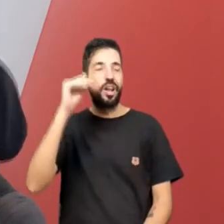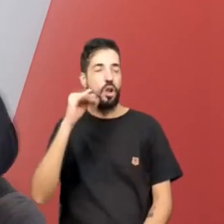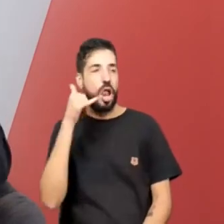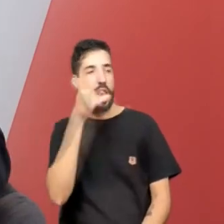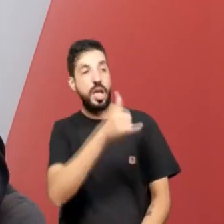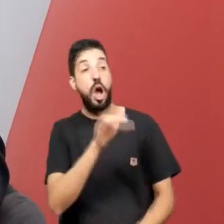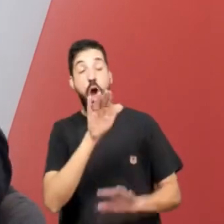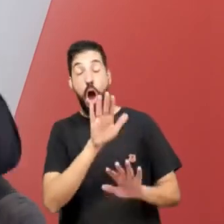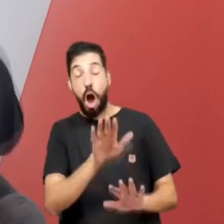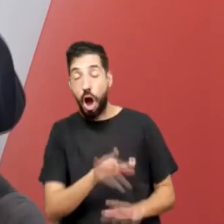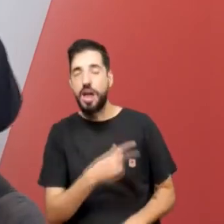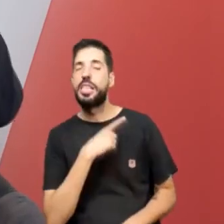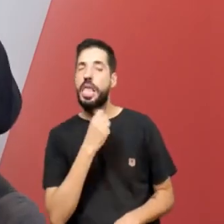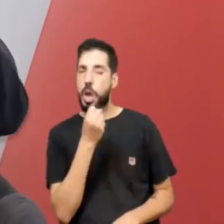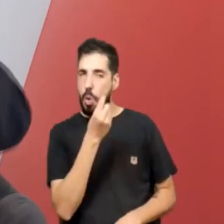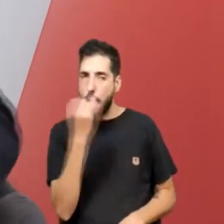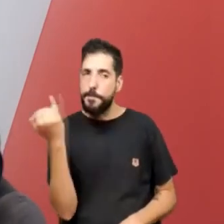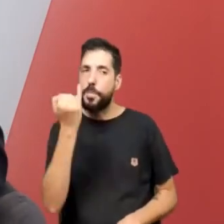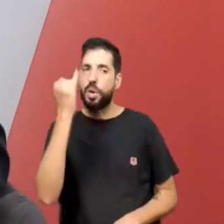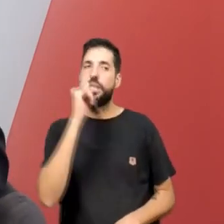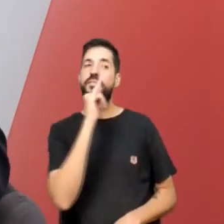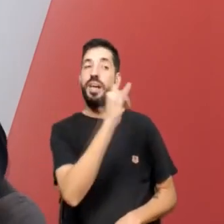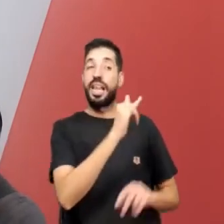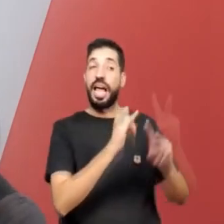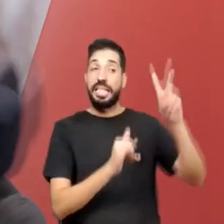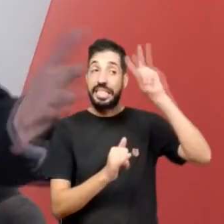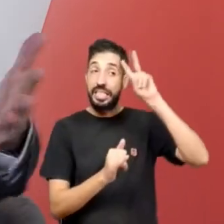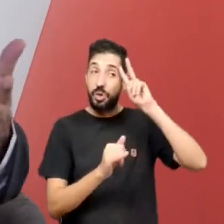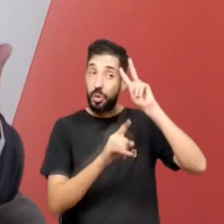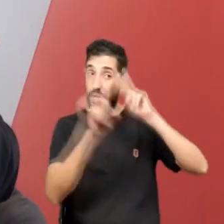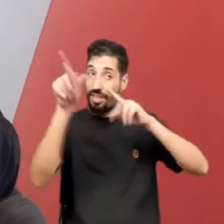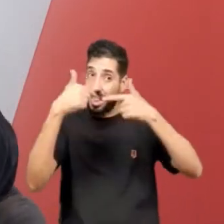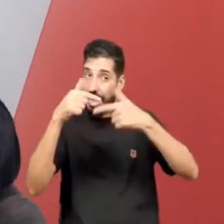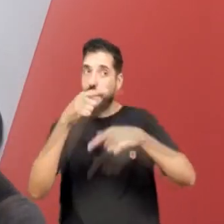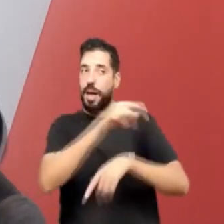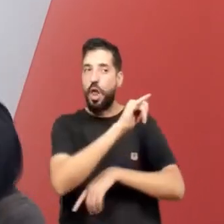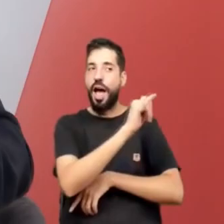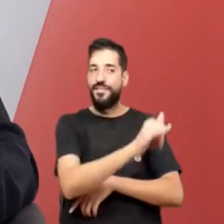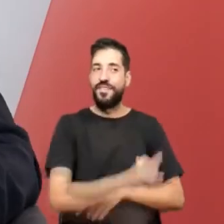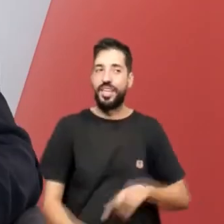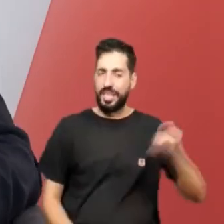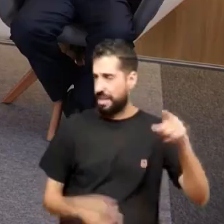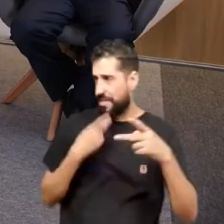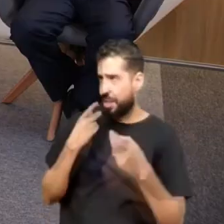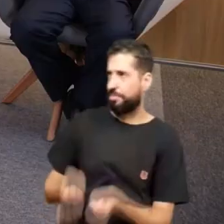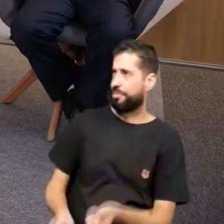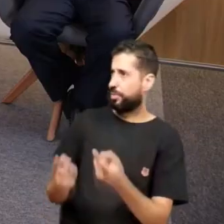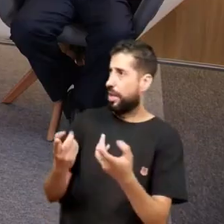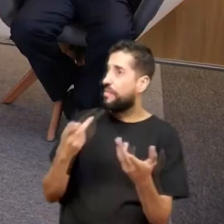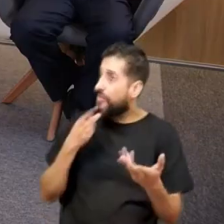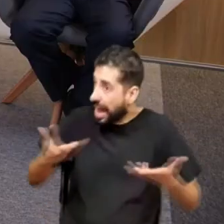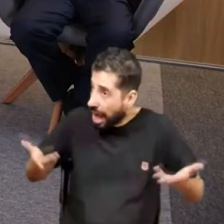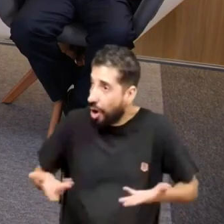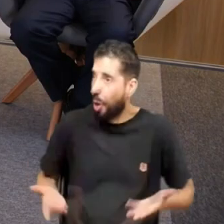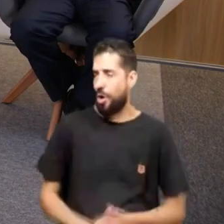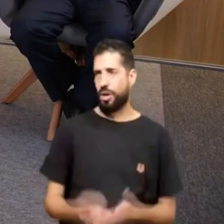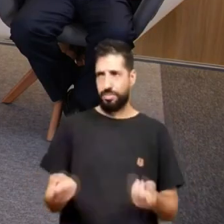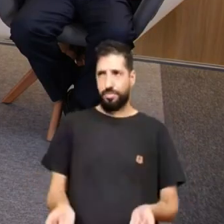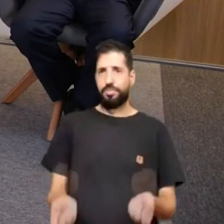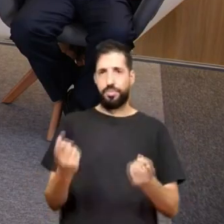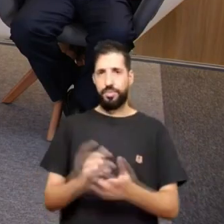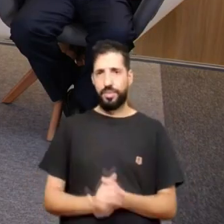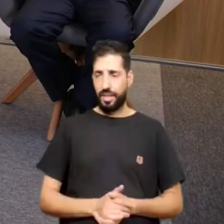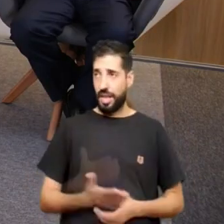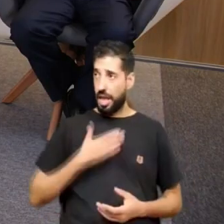muito importante para ter falado. Segunda-feira no trabalho, eu vou ter que dizer. O cara vai dizer, o é isso, rapaz, está louco? Me fala agora, né? Vai me deixar todo final de